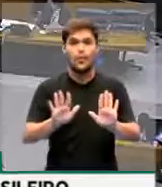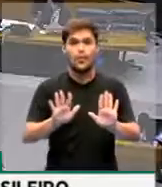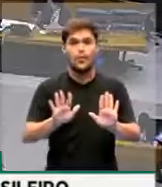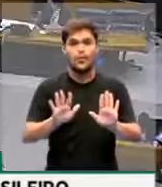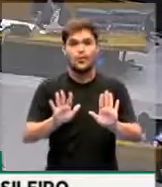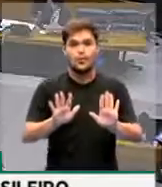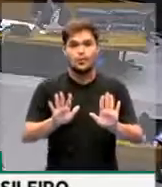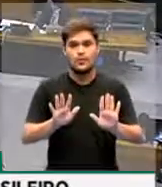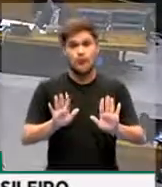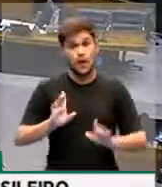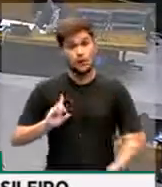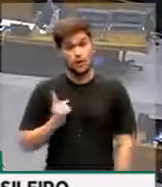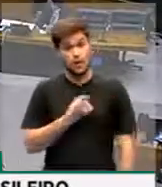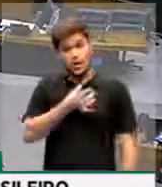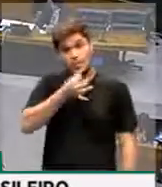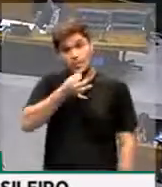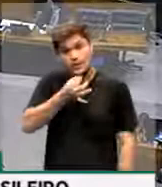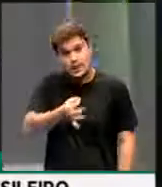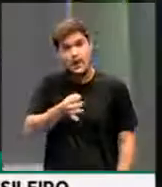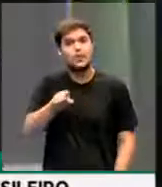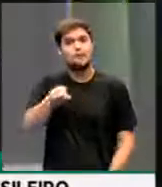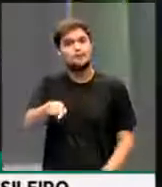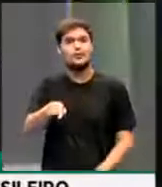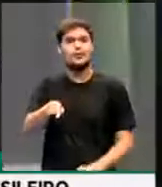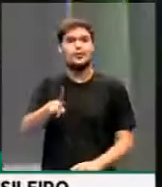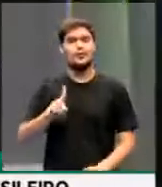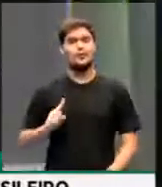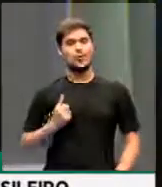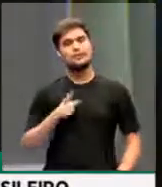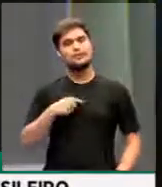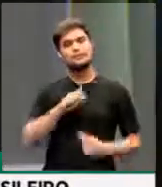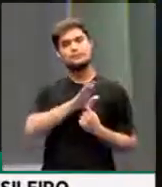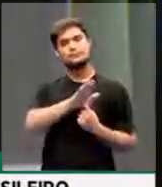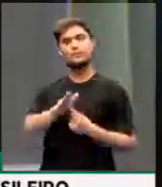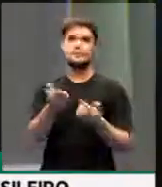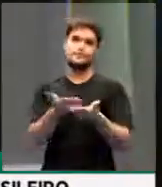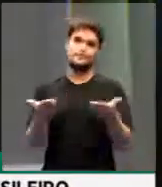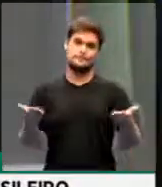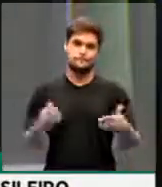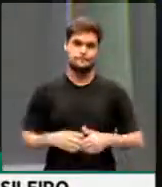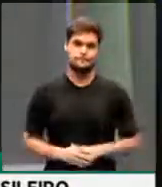visão que temos em relação a esse tema. E nos sentimos na obrigação de trazê-lo aqui.